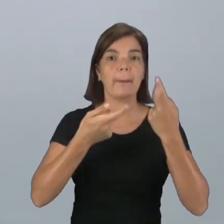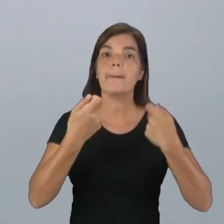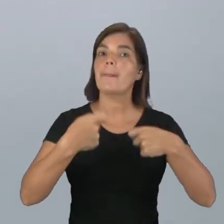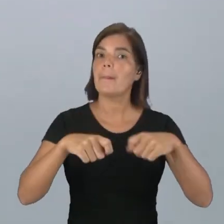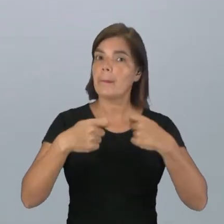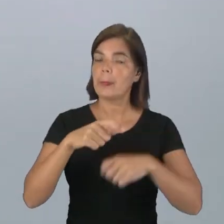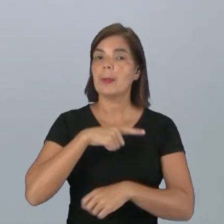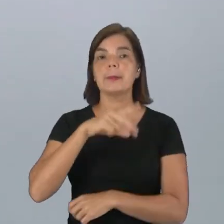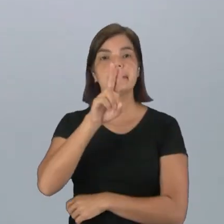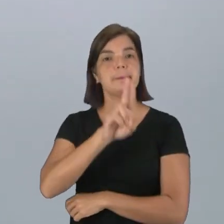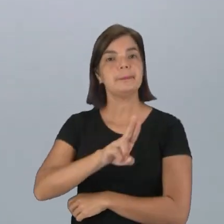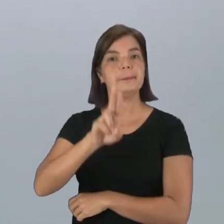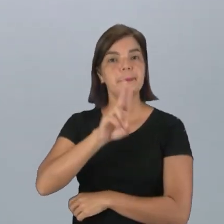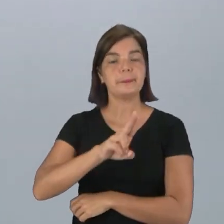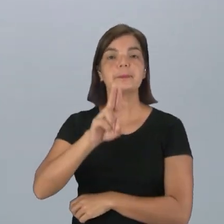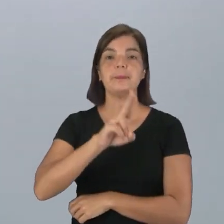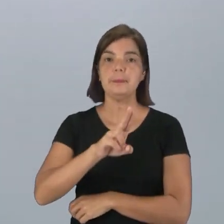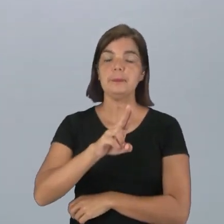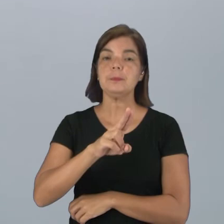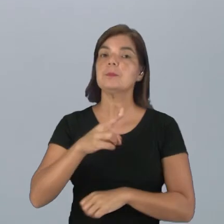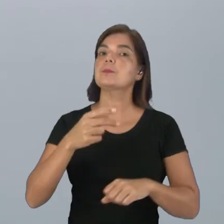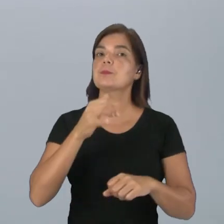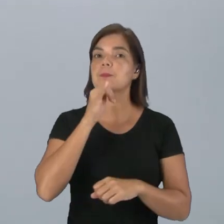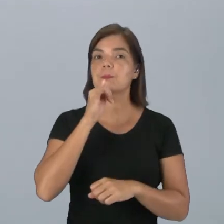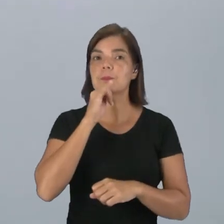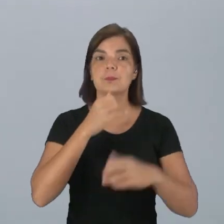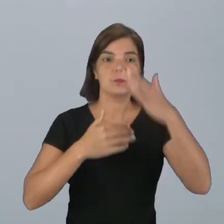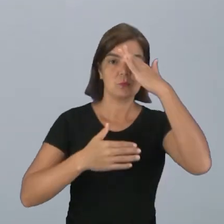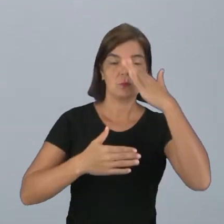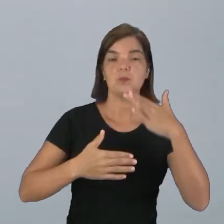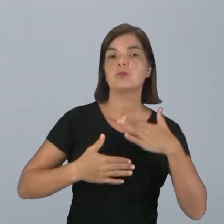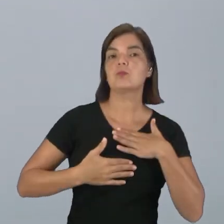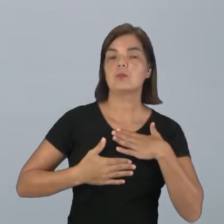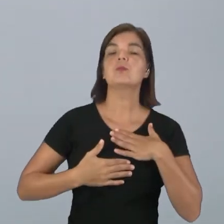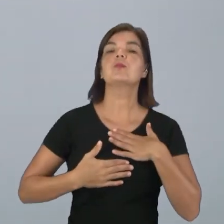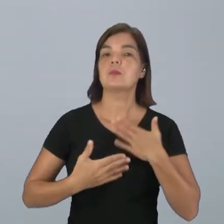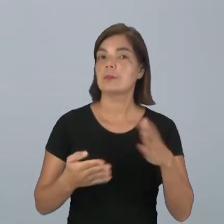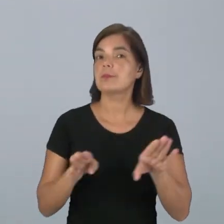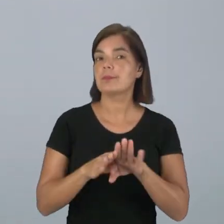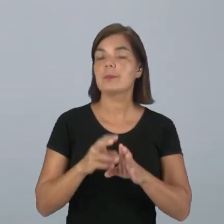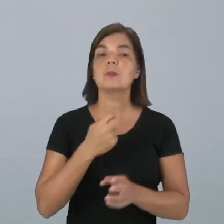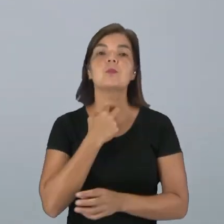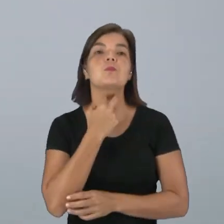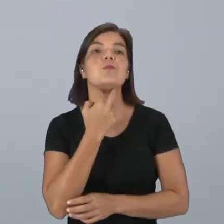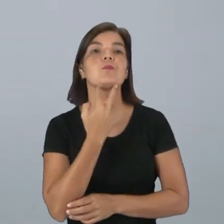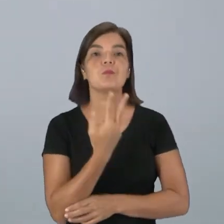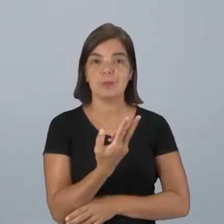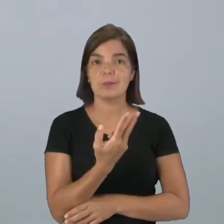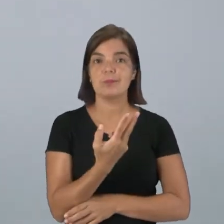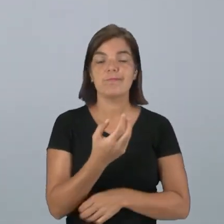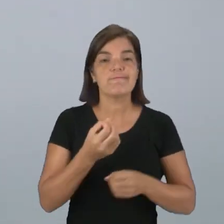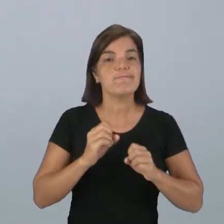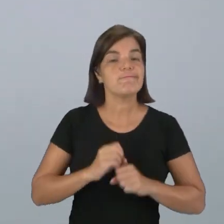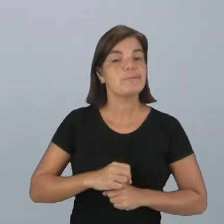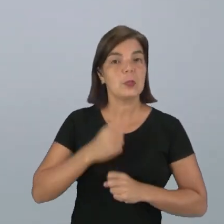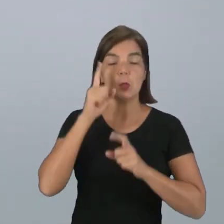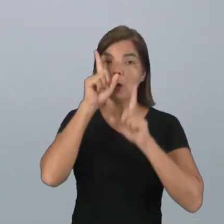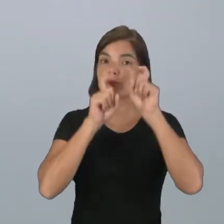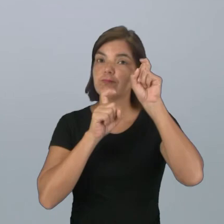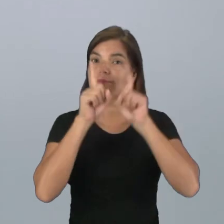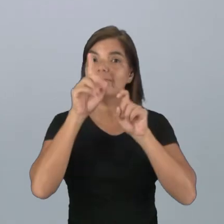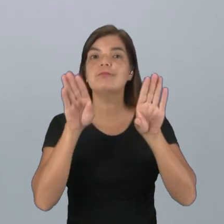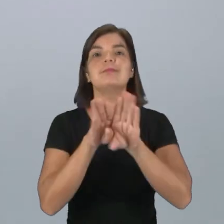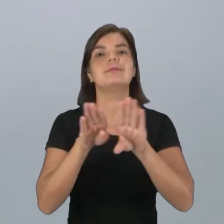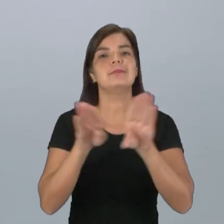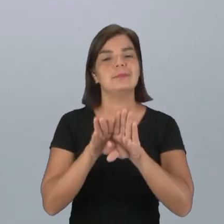você vai utilizar elementos não verbais, como corpo, a gesticulação, o tom de voz, as expressões faciais.